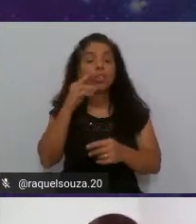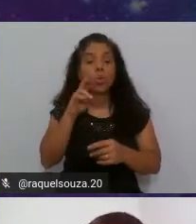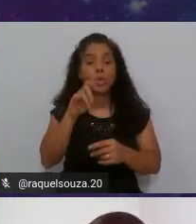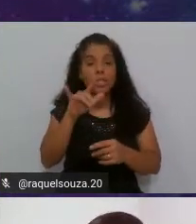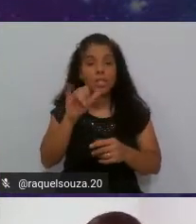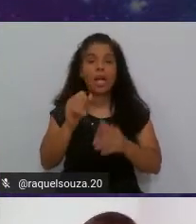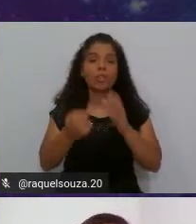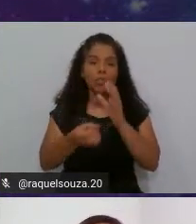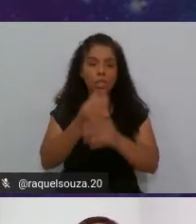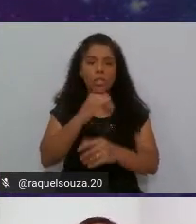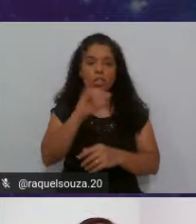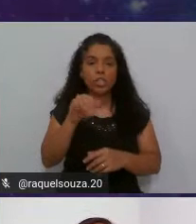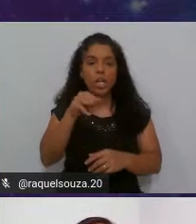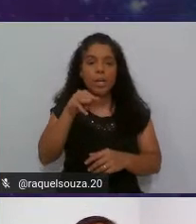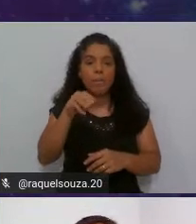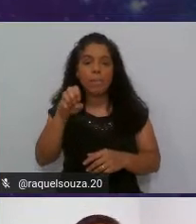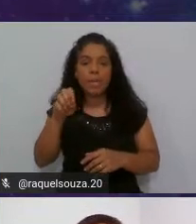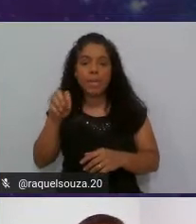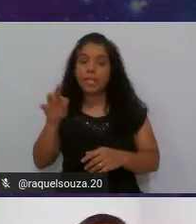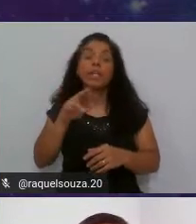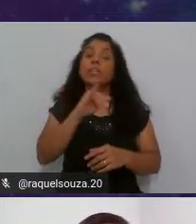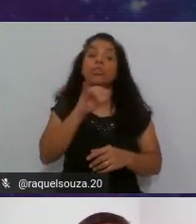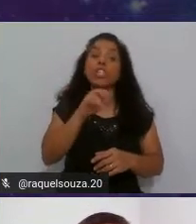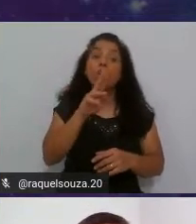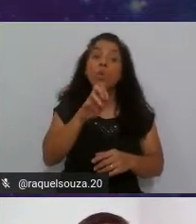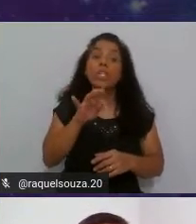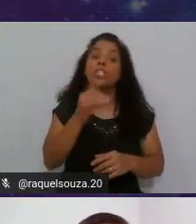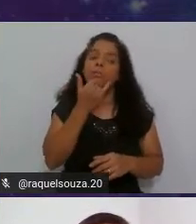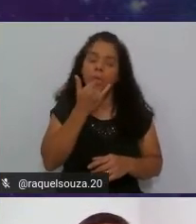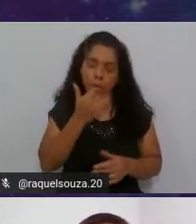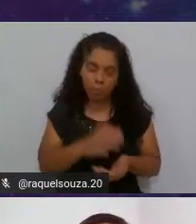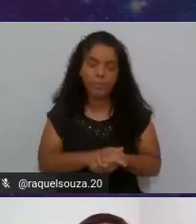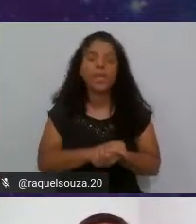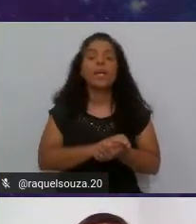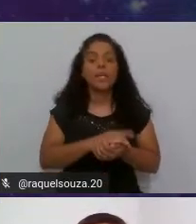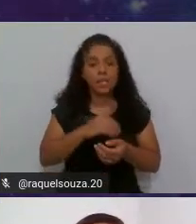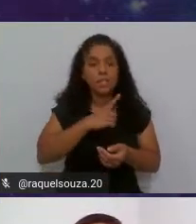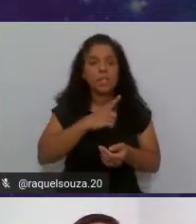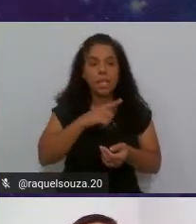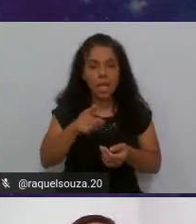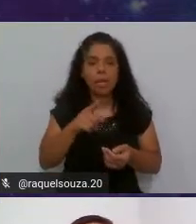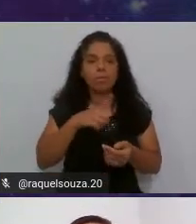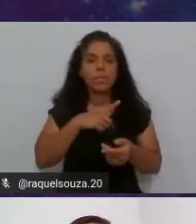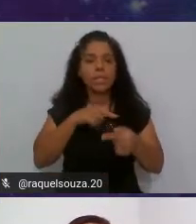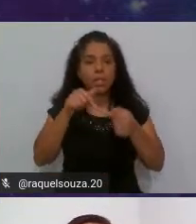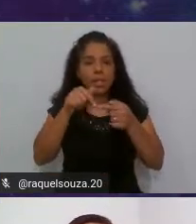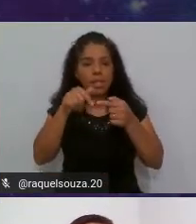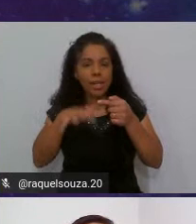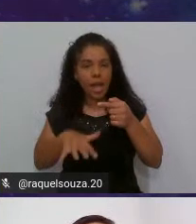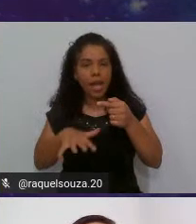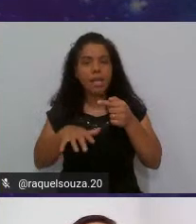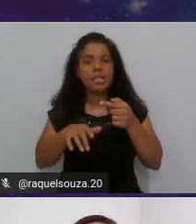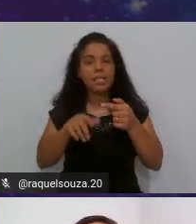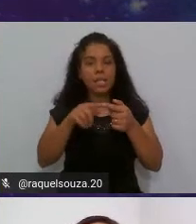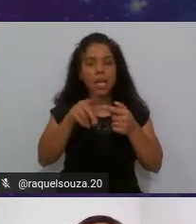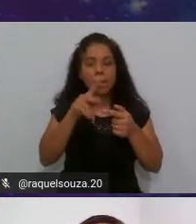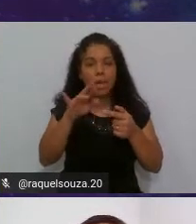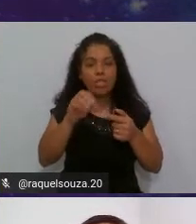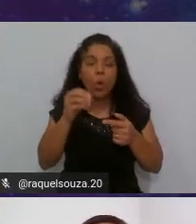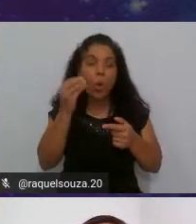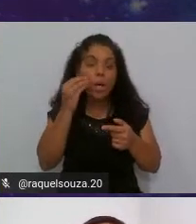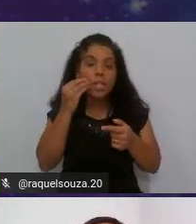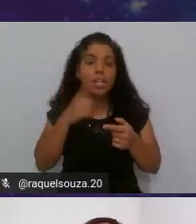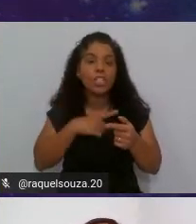através do JMeeter do JUnity perdão nós temos aqui a classe que é pessoa teste temos a